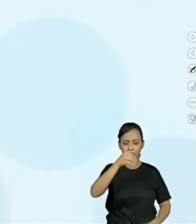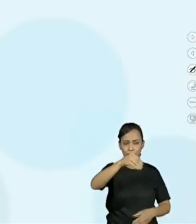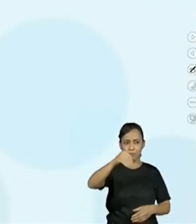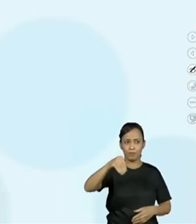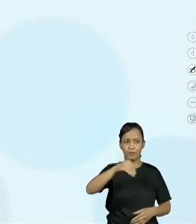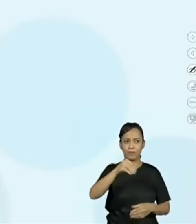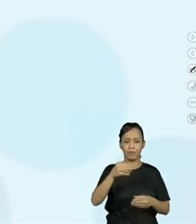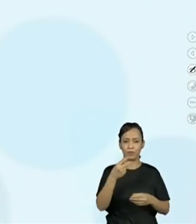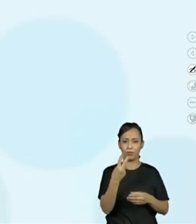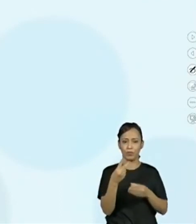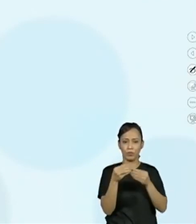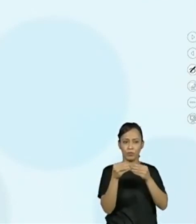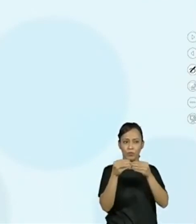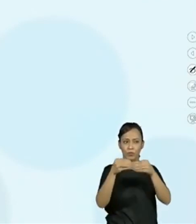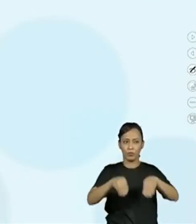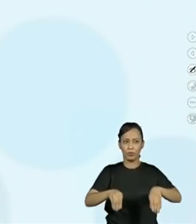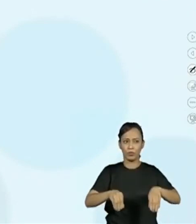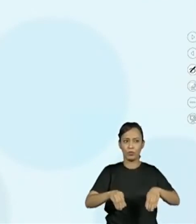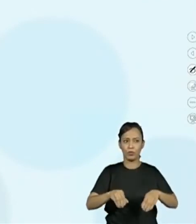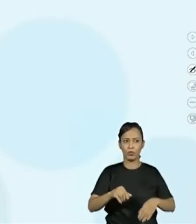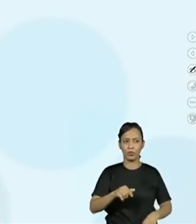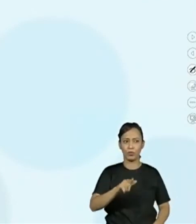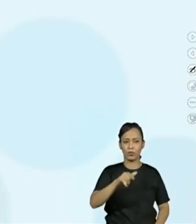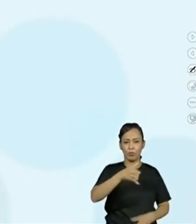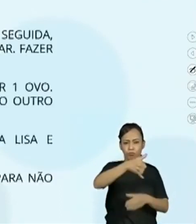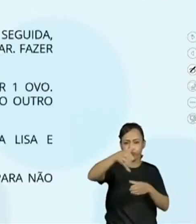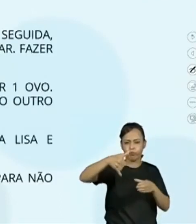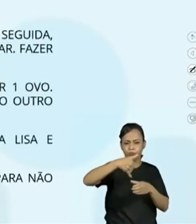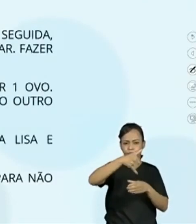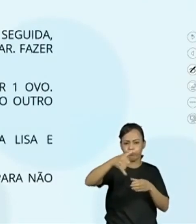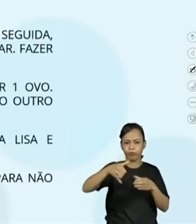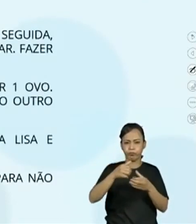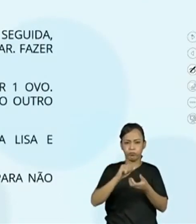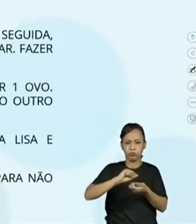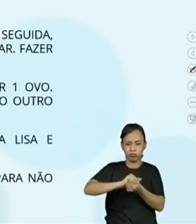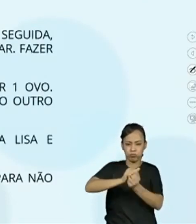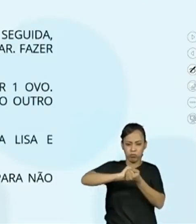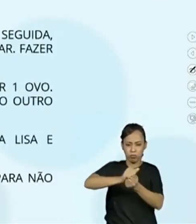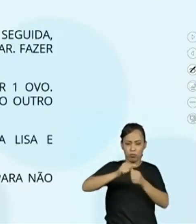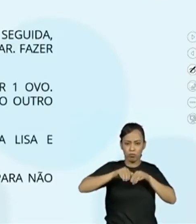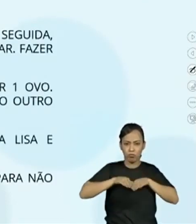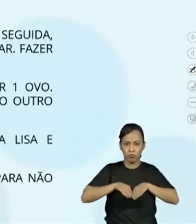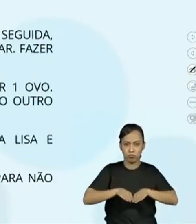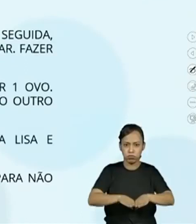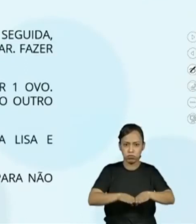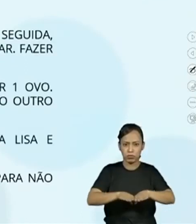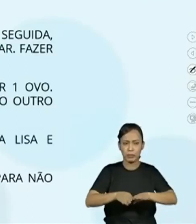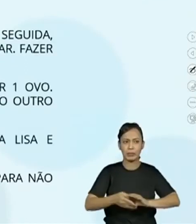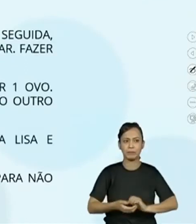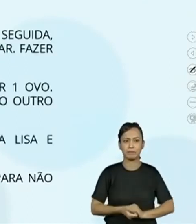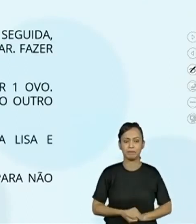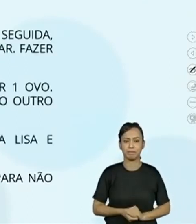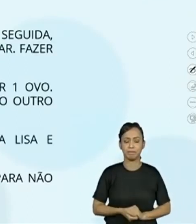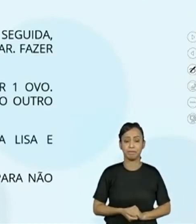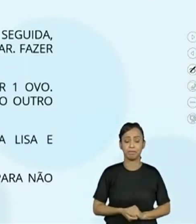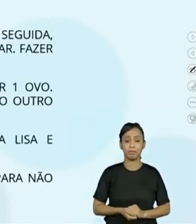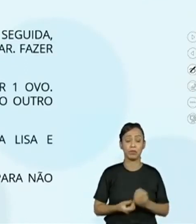ovos. Gordura para assar. Modo de preparo.